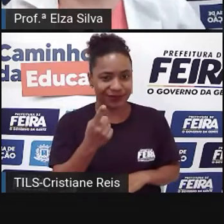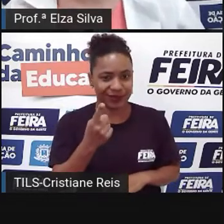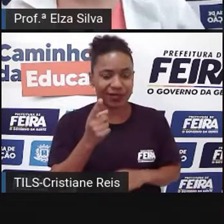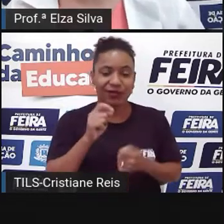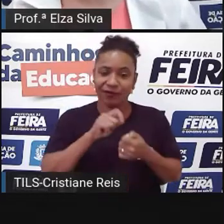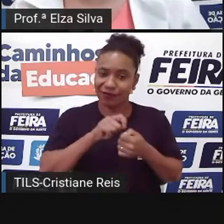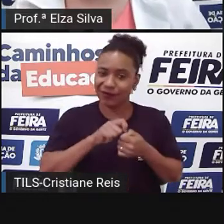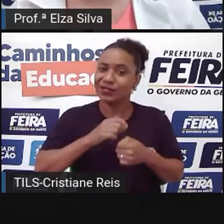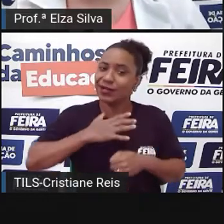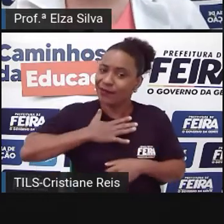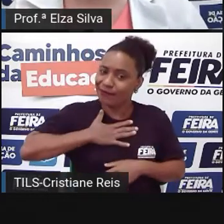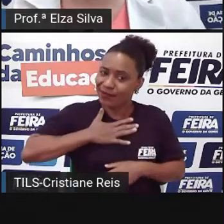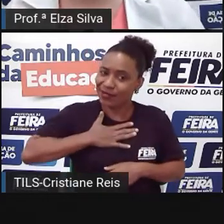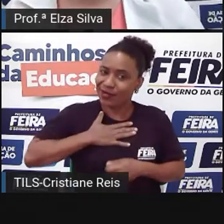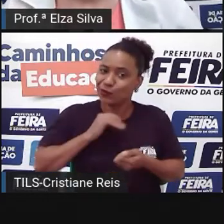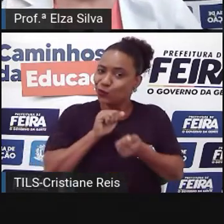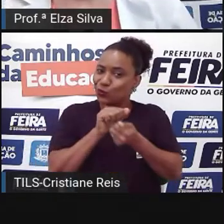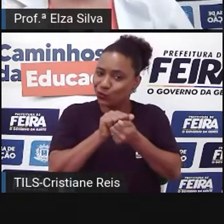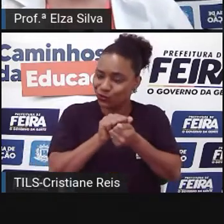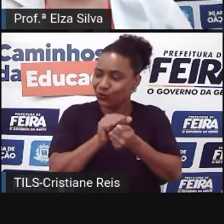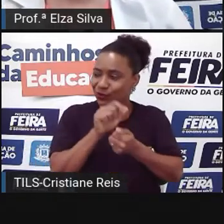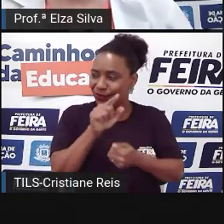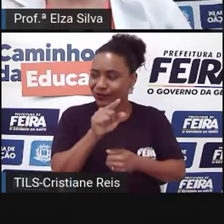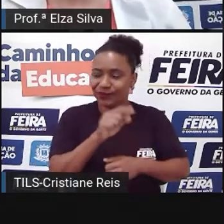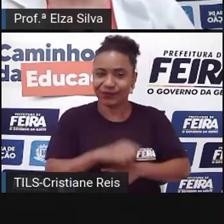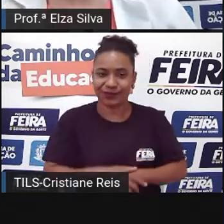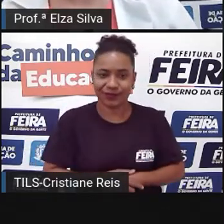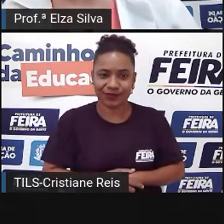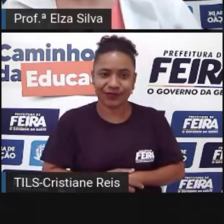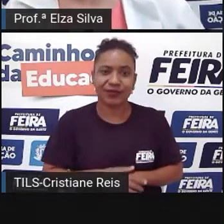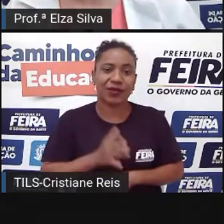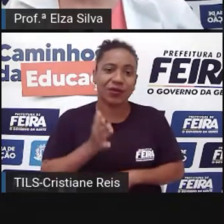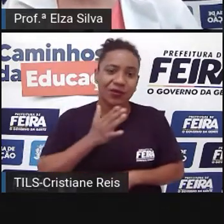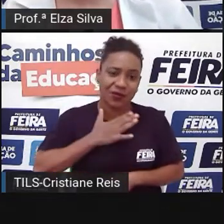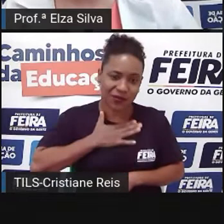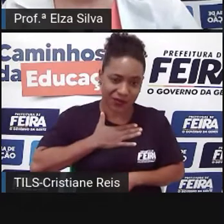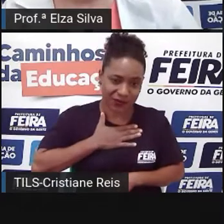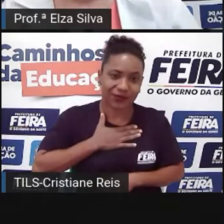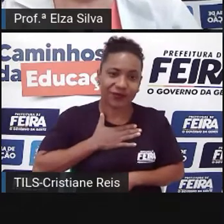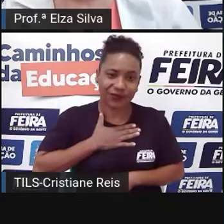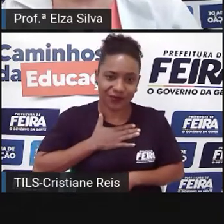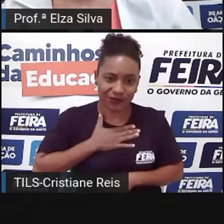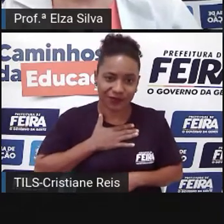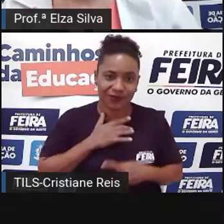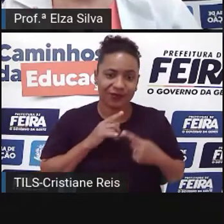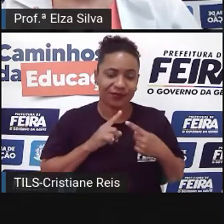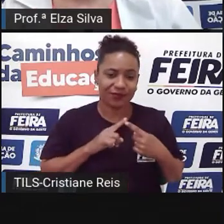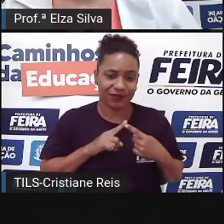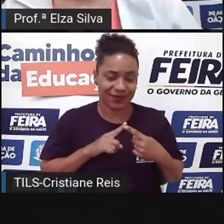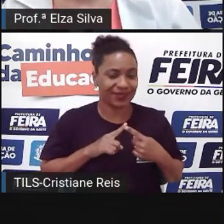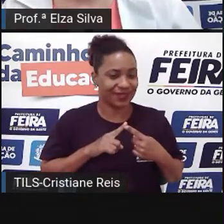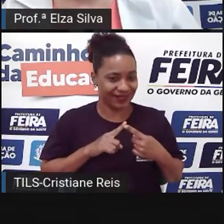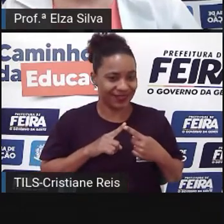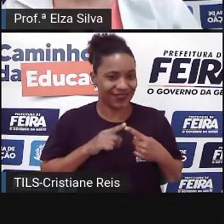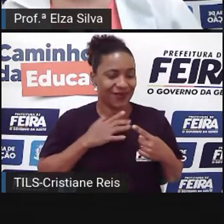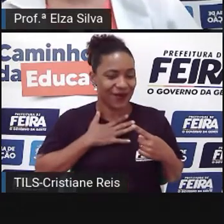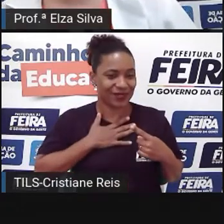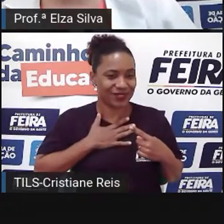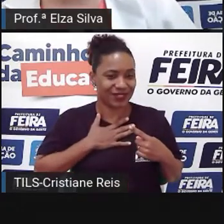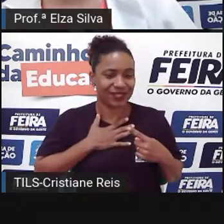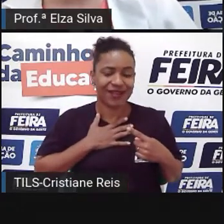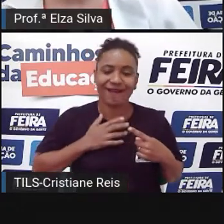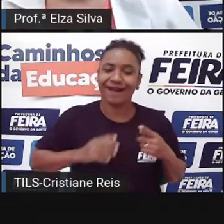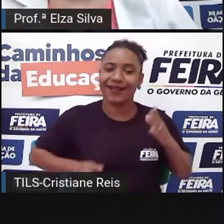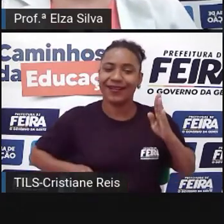vou participar do bingo Junto com vocês Eu escolhi coisas Que eu gostaria de fazer To go Riking Fazer